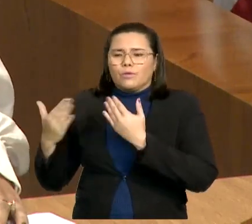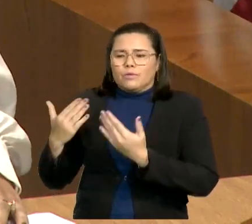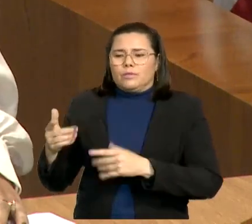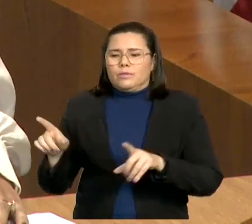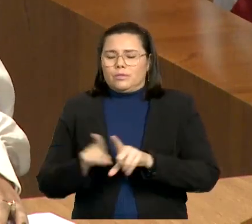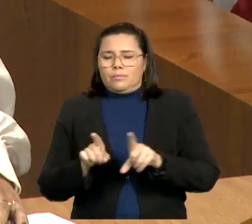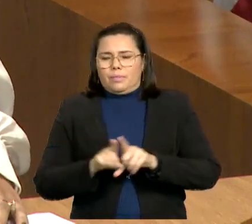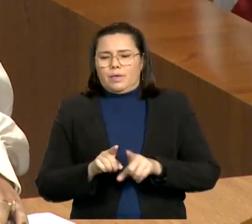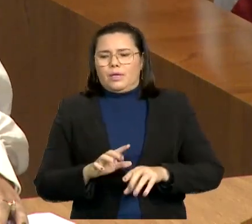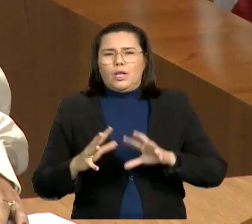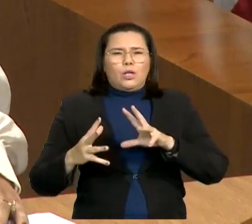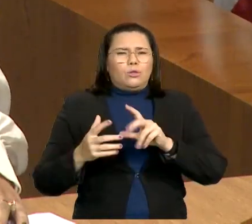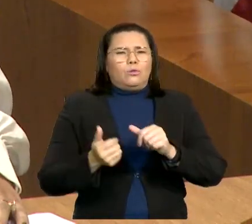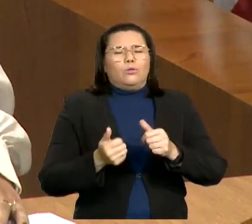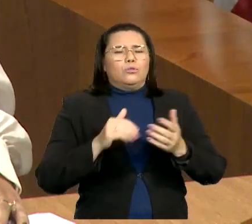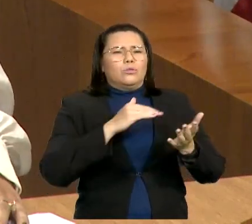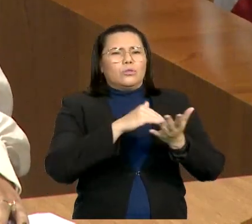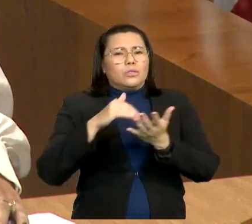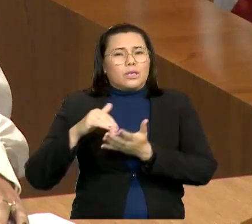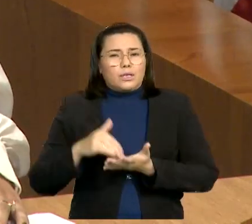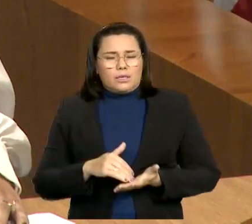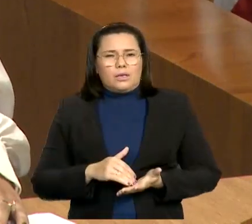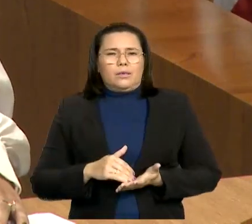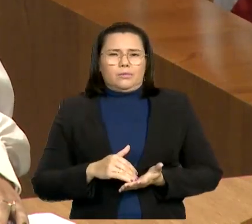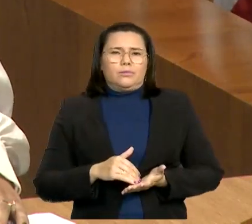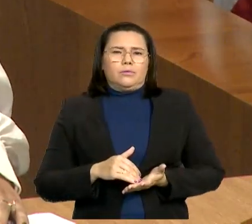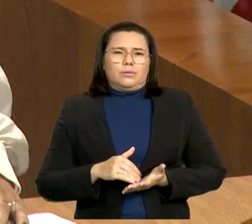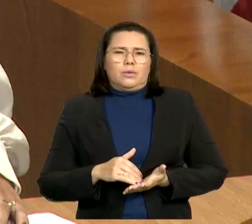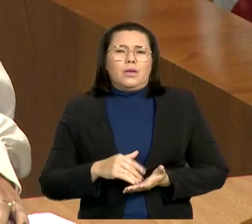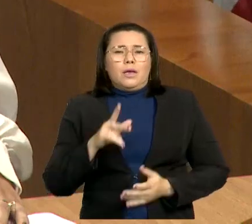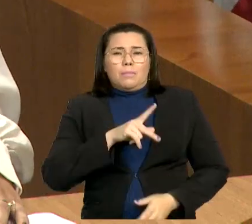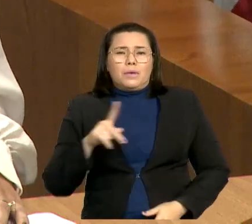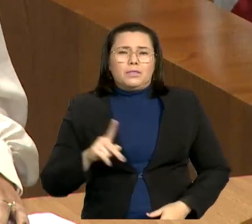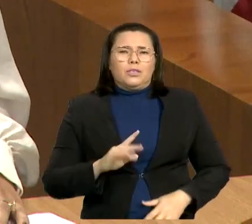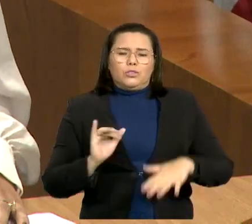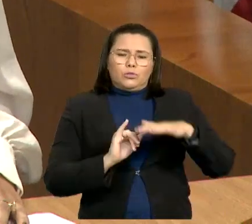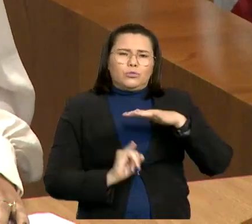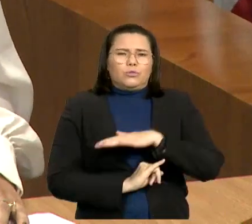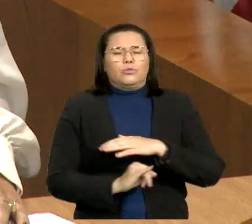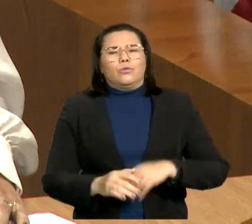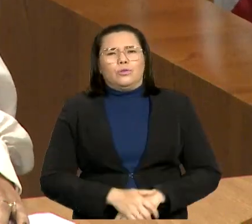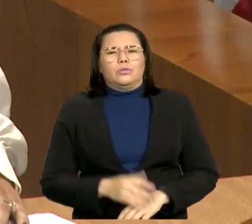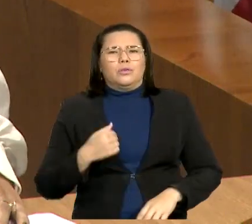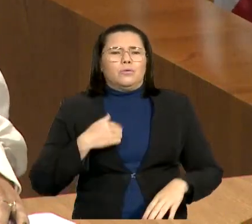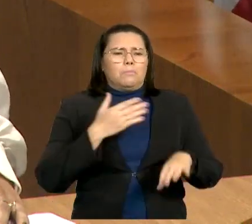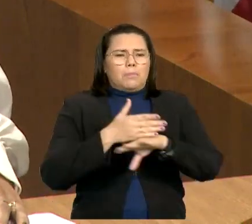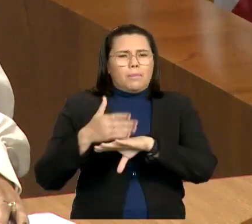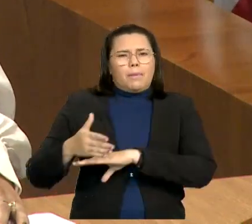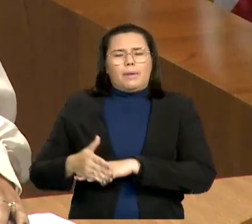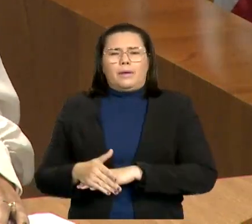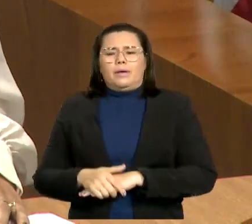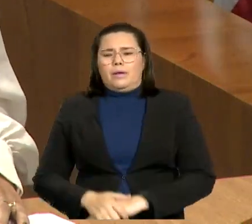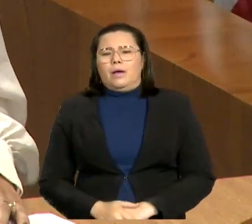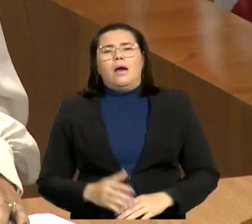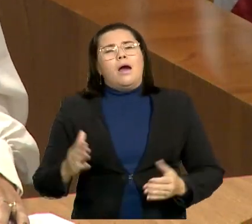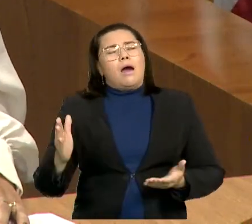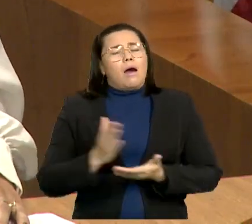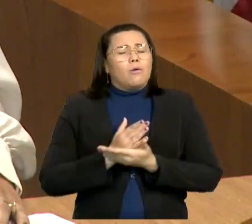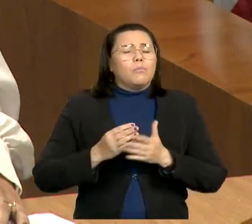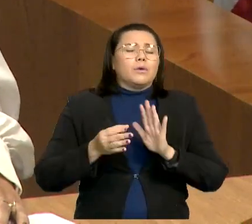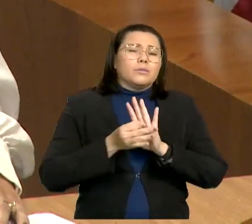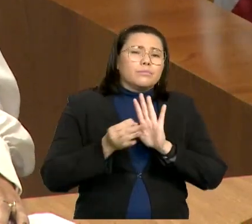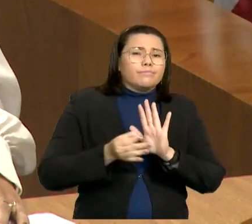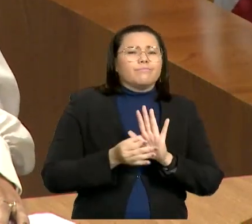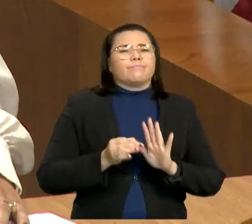receberam e ouviram atentamente cada pedido que fiz em nome do povo. Algumas indicações já foram atendidas, outras seguem